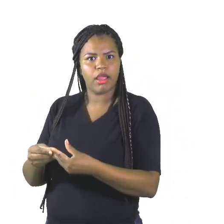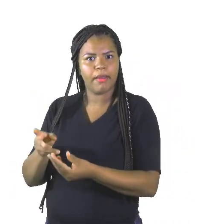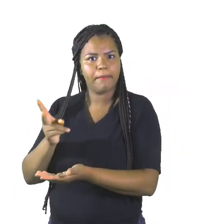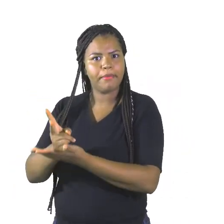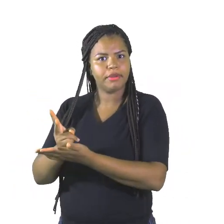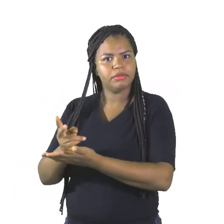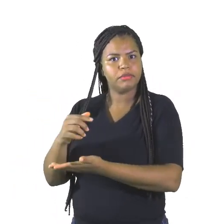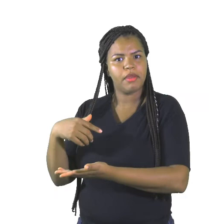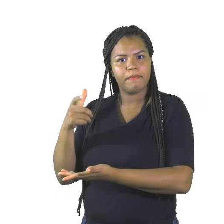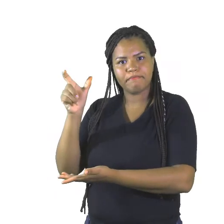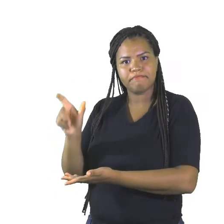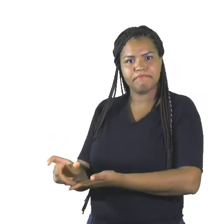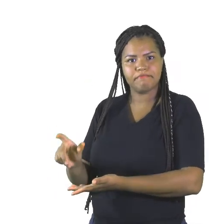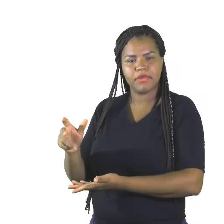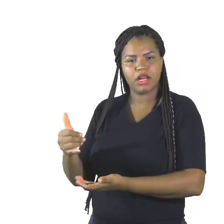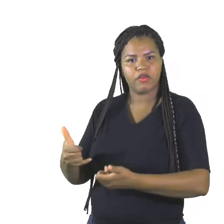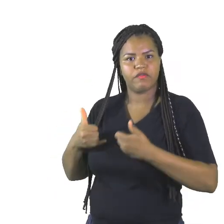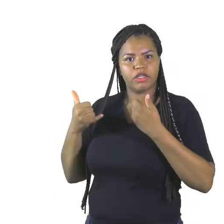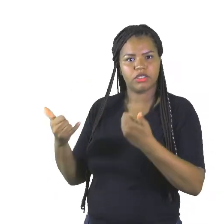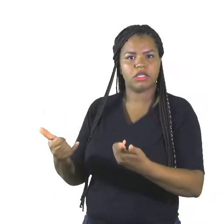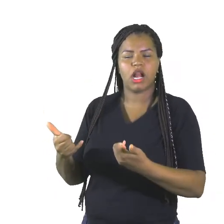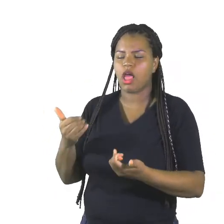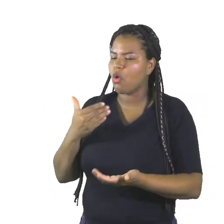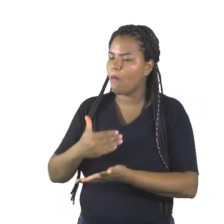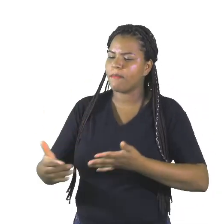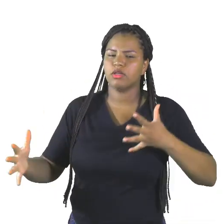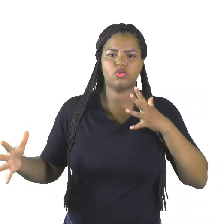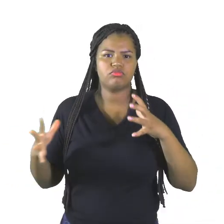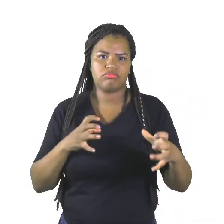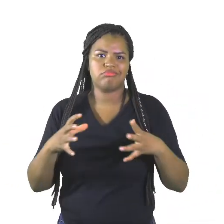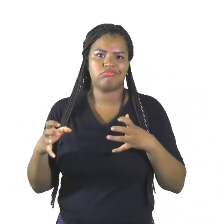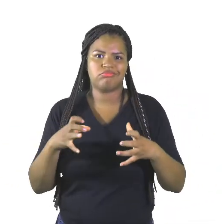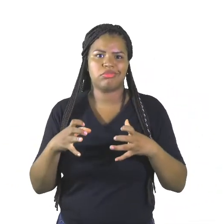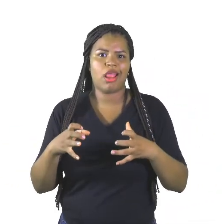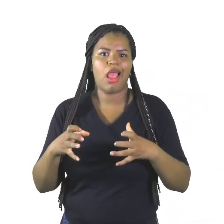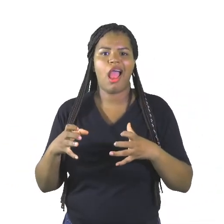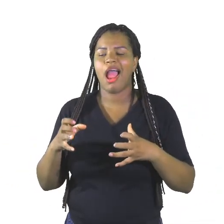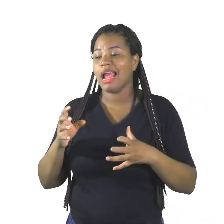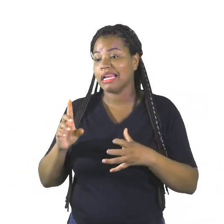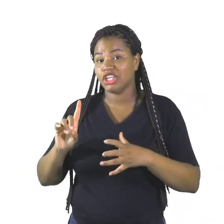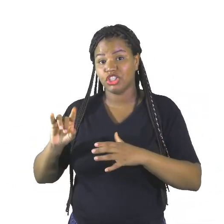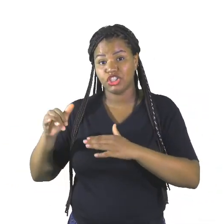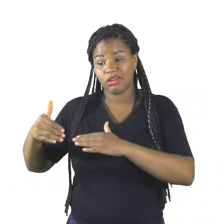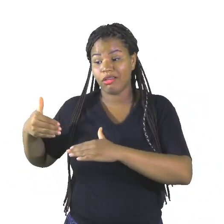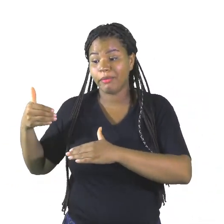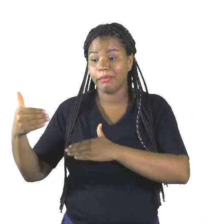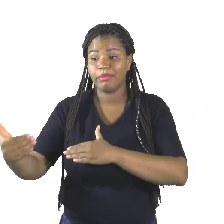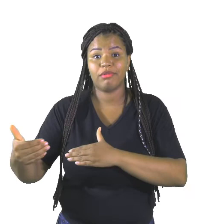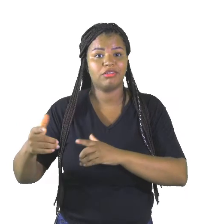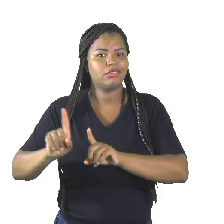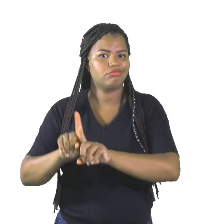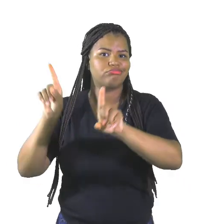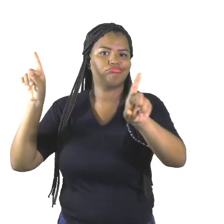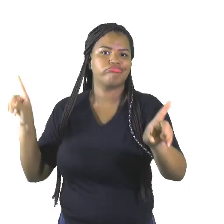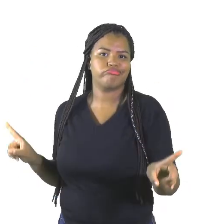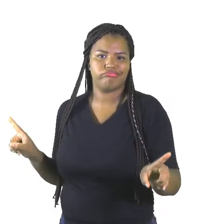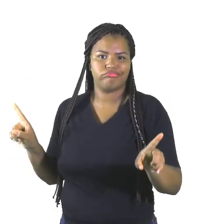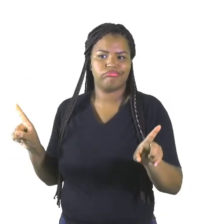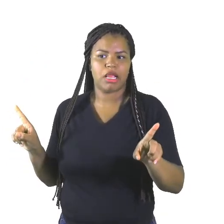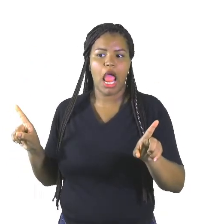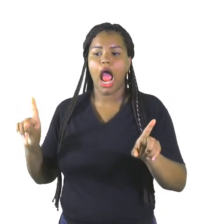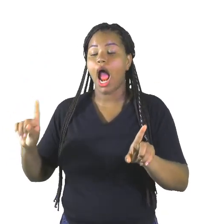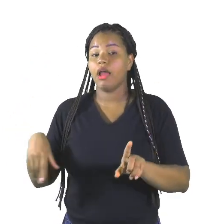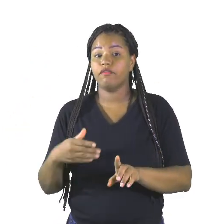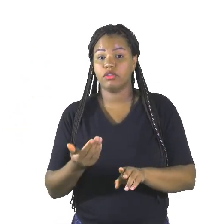E começou uma briga. A partir daquele dia, eles tinham que ficar separados. Então, quando você separa as